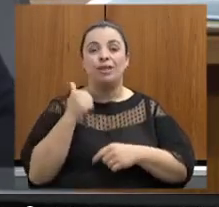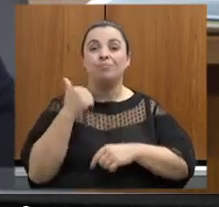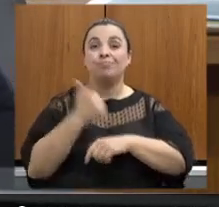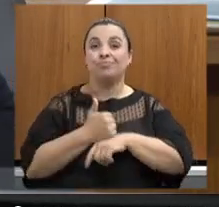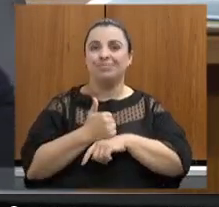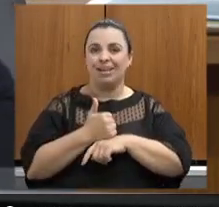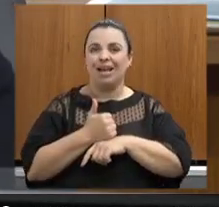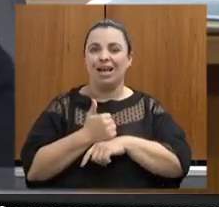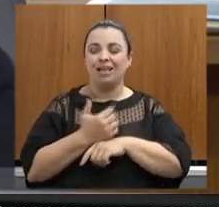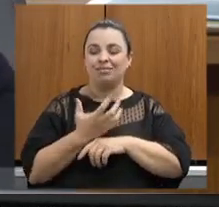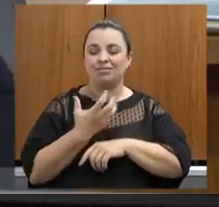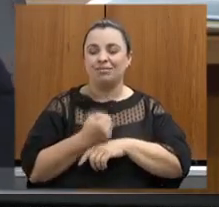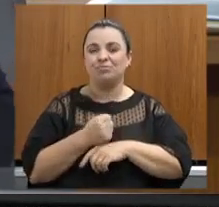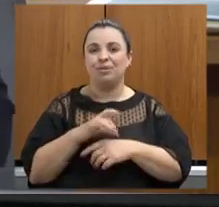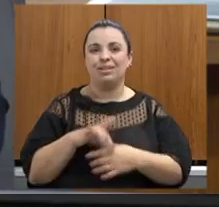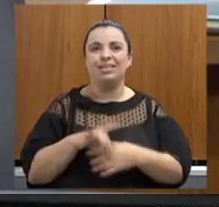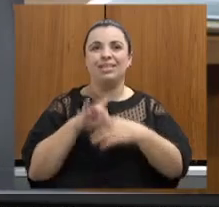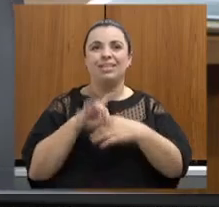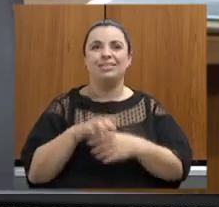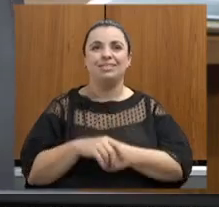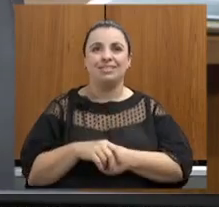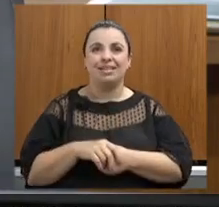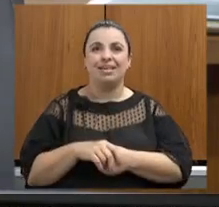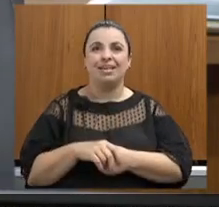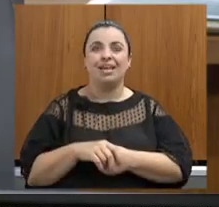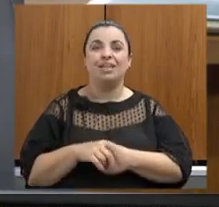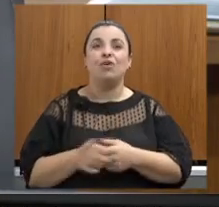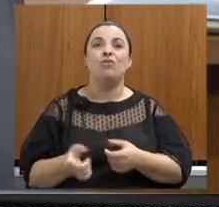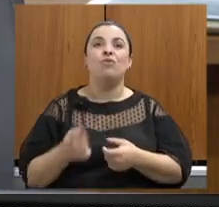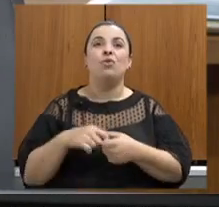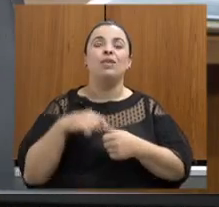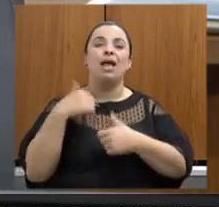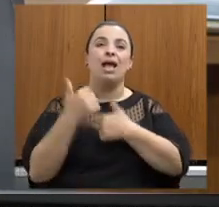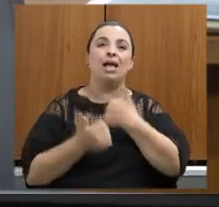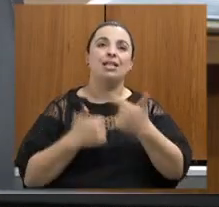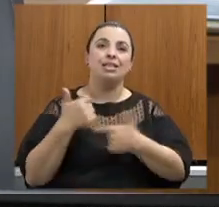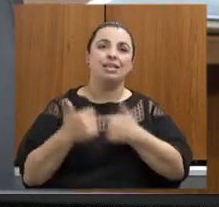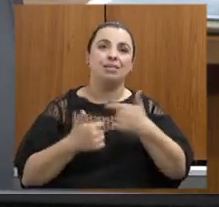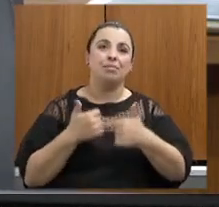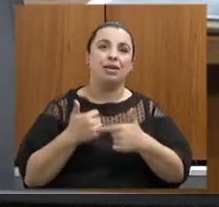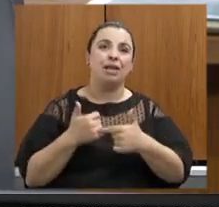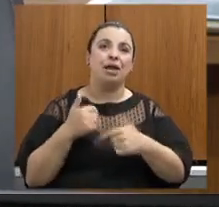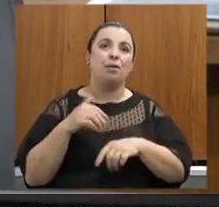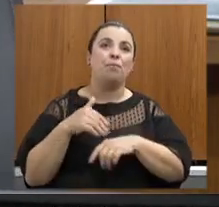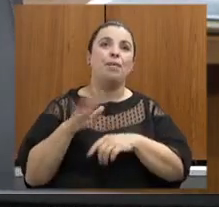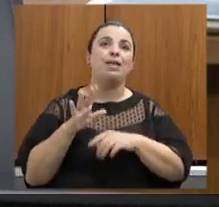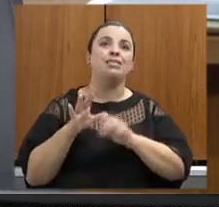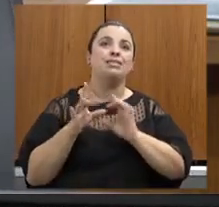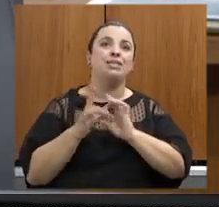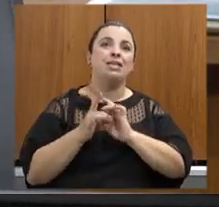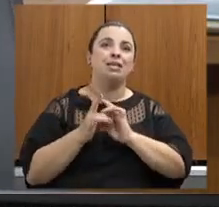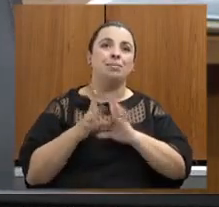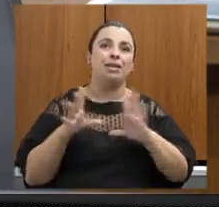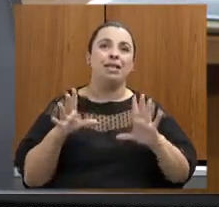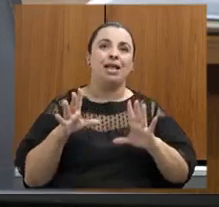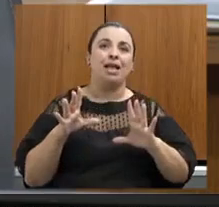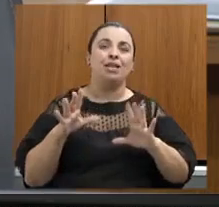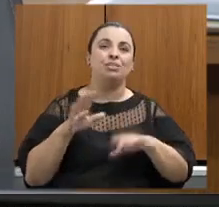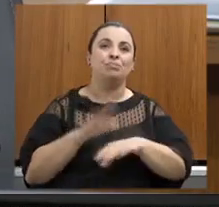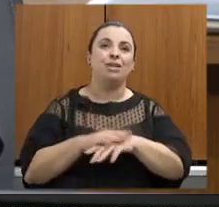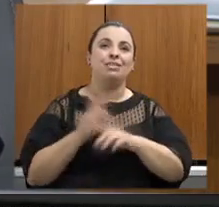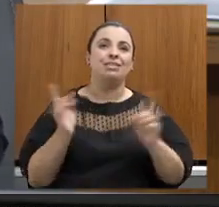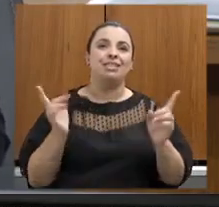então a gente voltar a trabalhar com mais liberdade mais trânsito na casa a